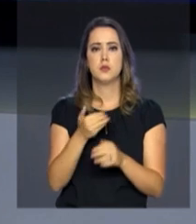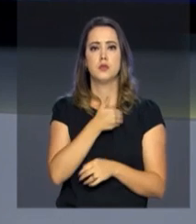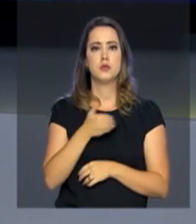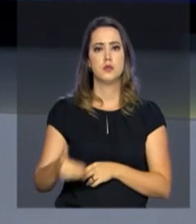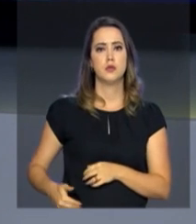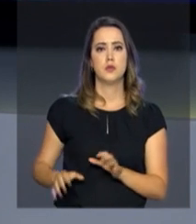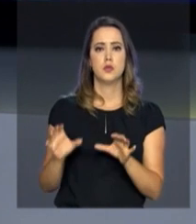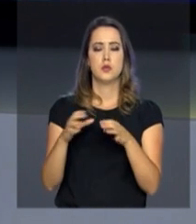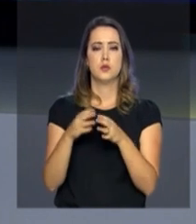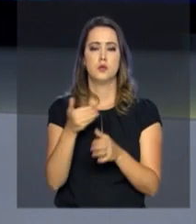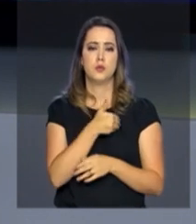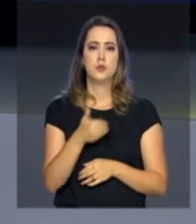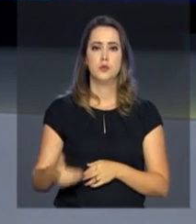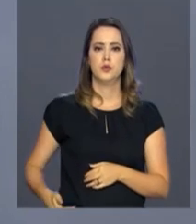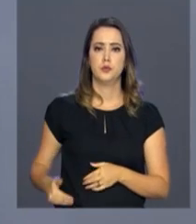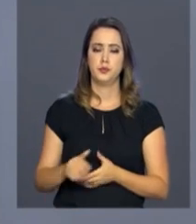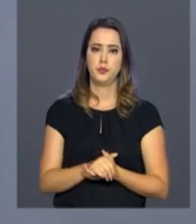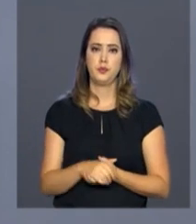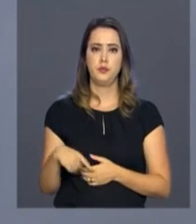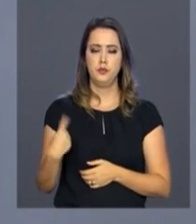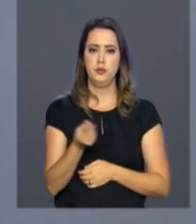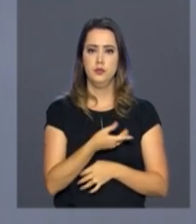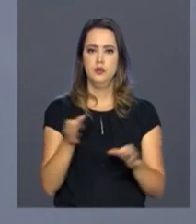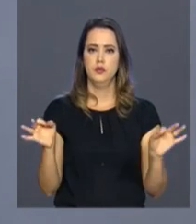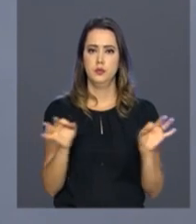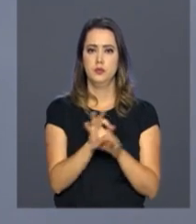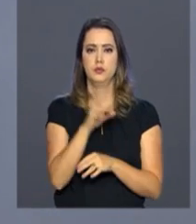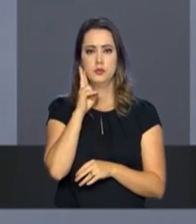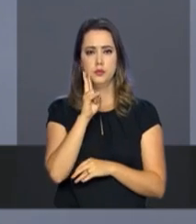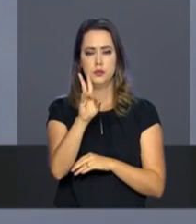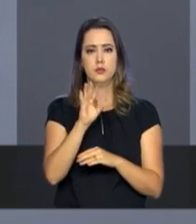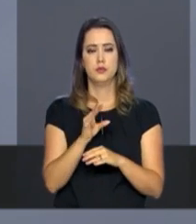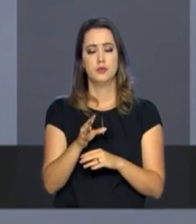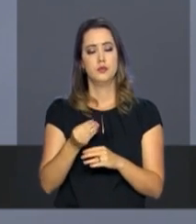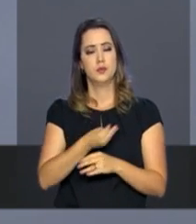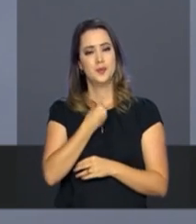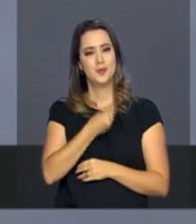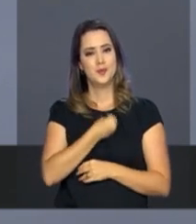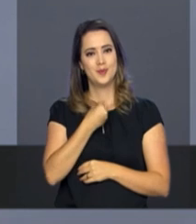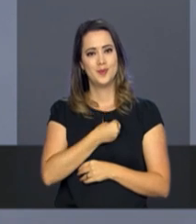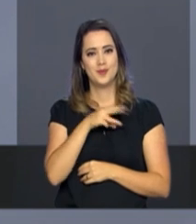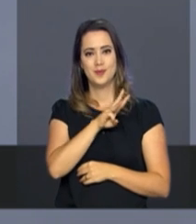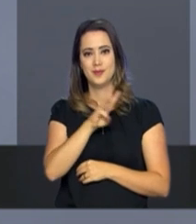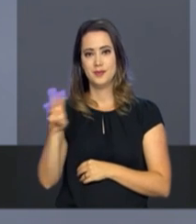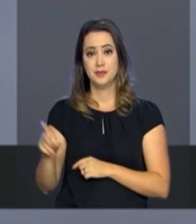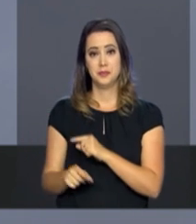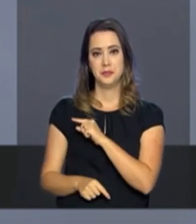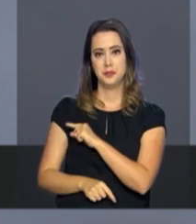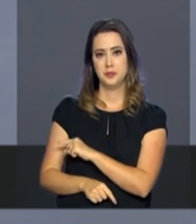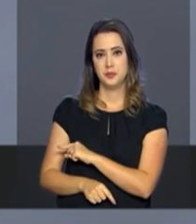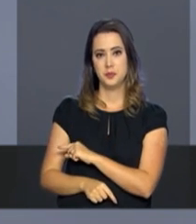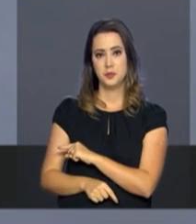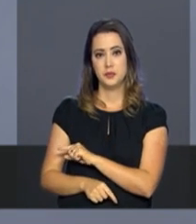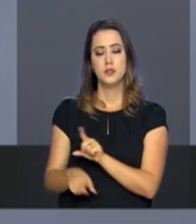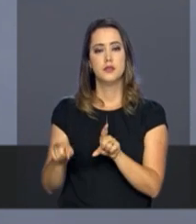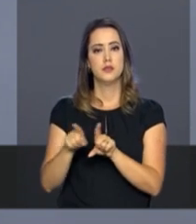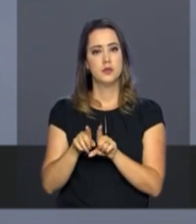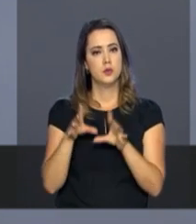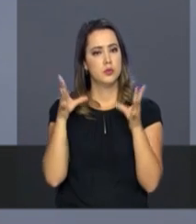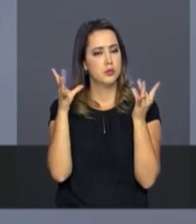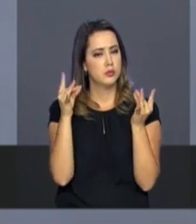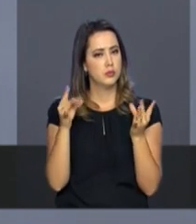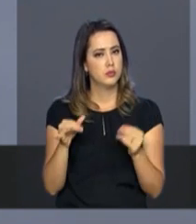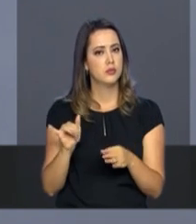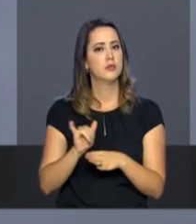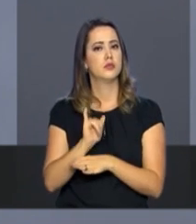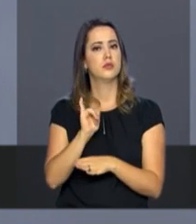e os órgãos públicos. E nós ficamos por aqui. Você acompanha a programação ao vivo pelo site da NBR na internet e todas